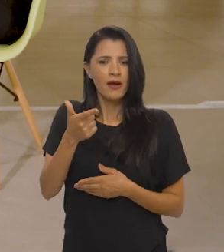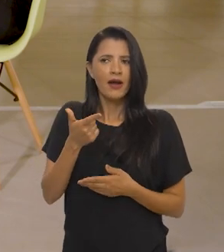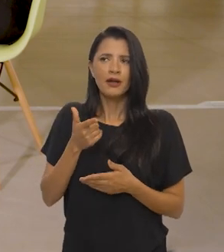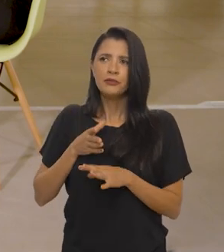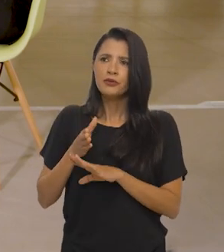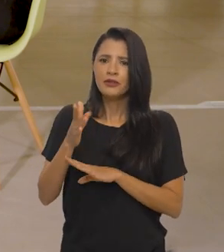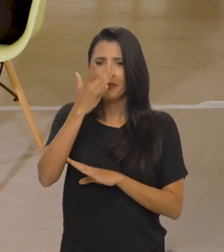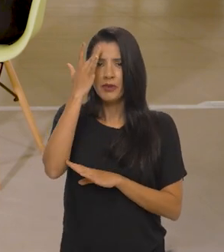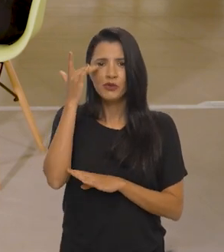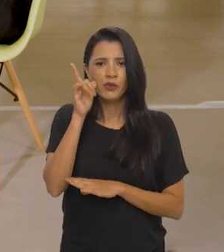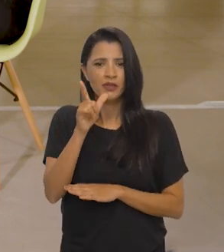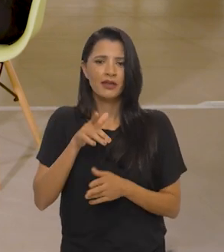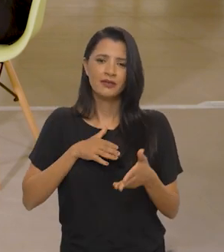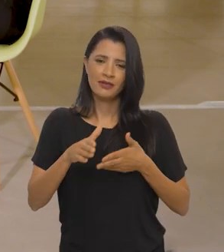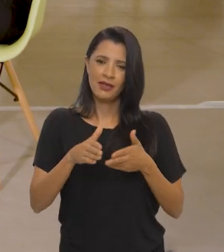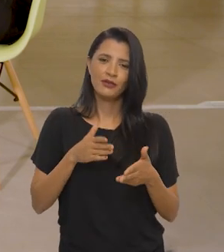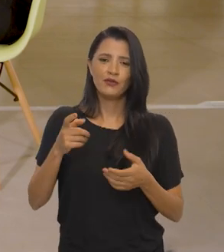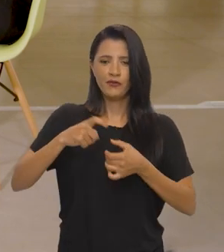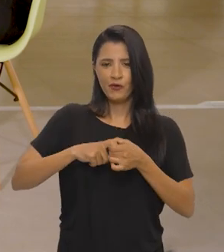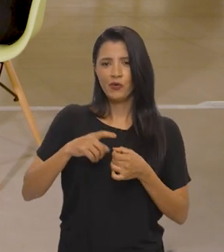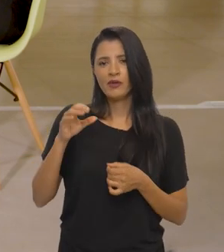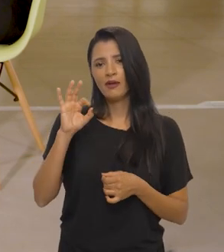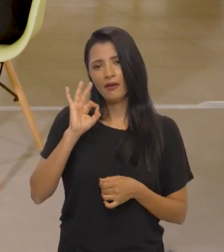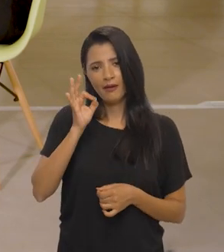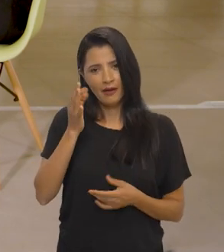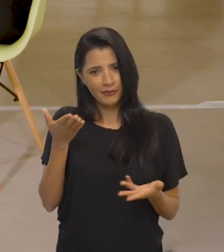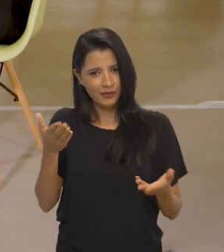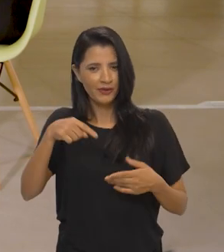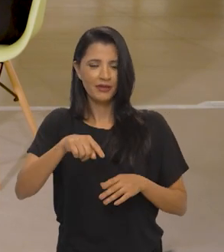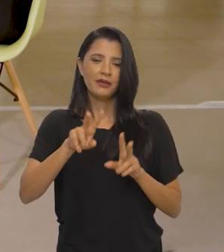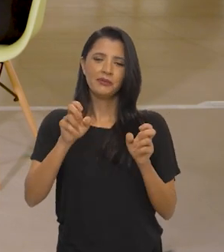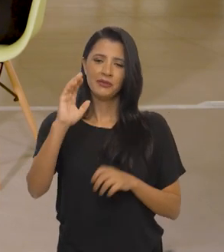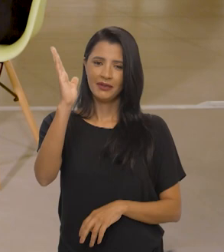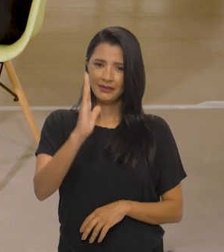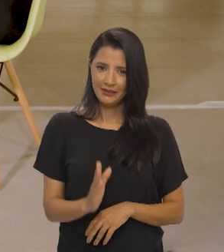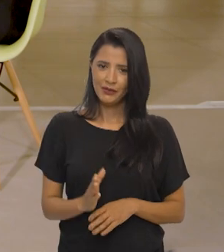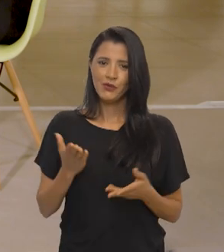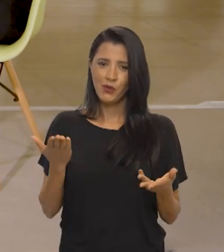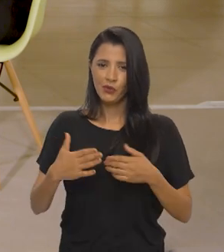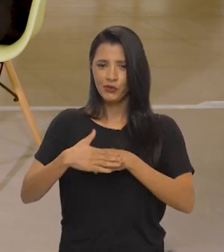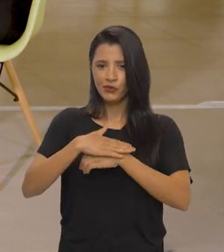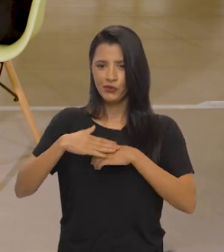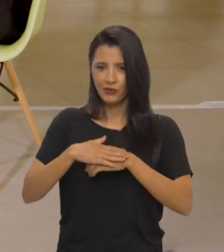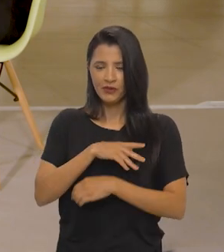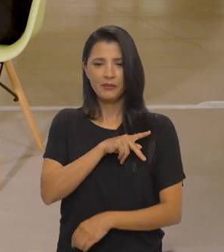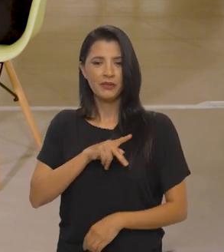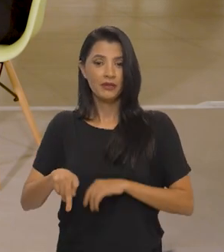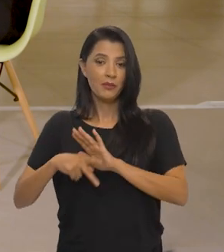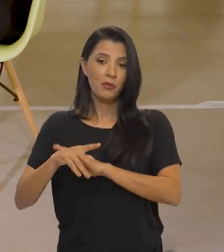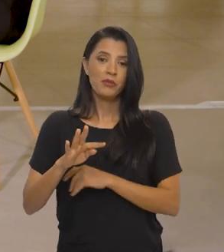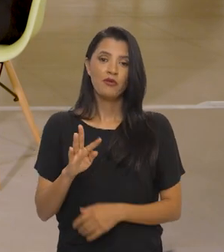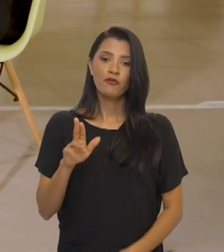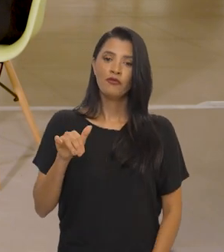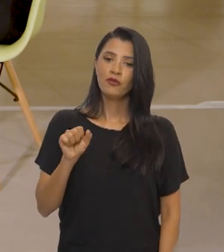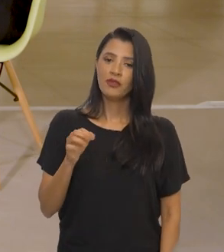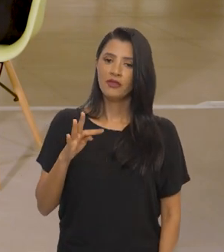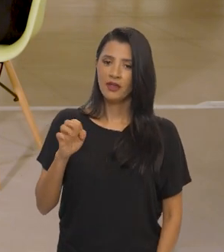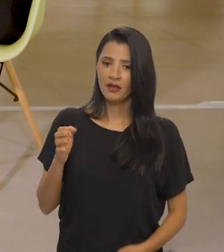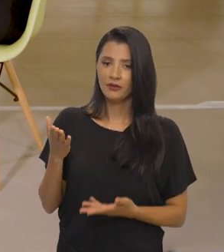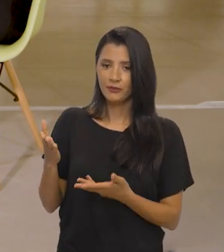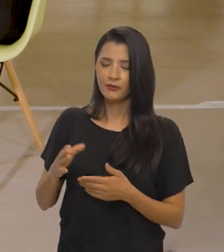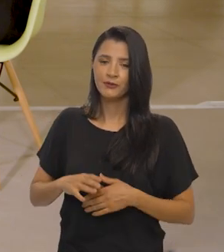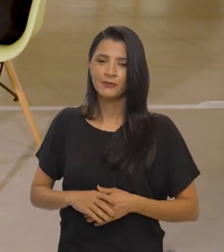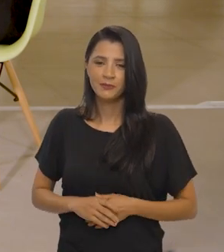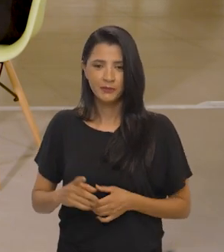chegar na ponta nas pessoas. A gente volta em instantes aqui no Brasil em Pauta e que hoje conversa com a presidenta da